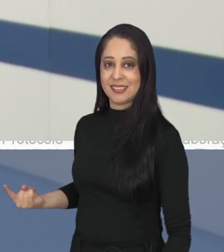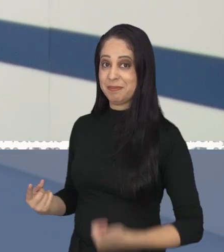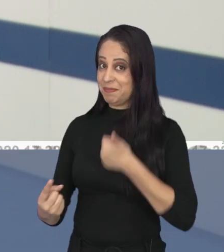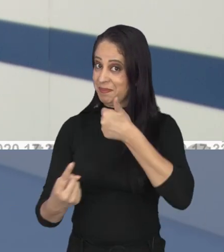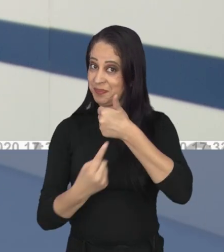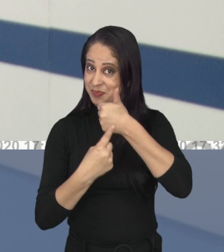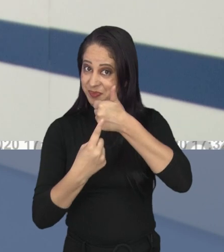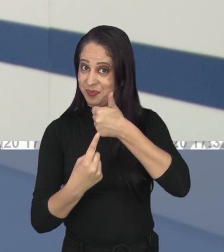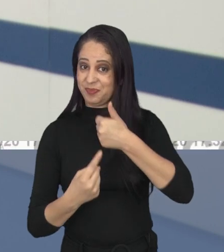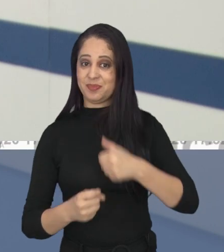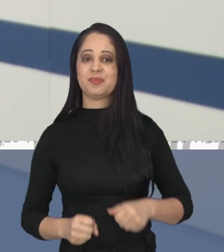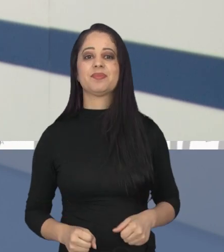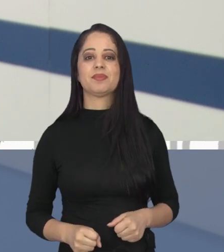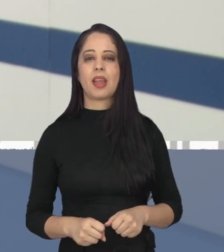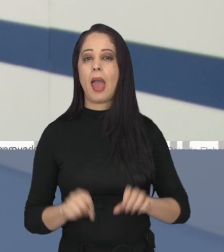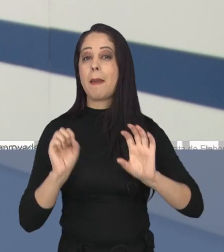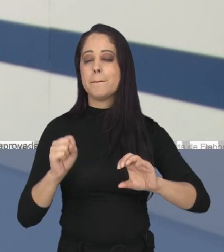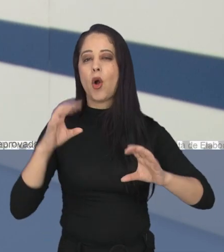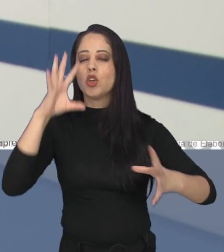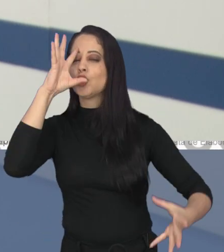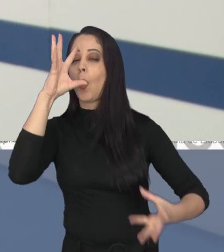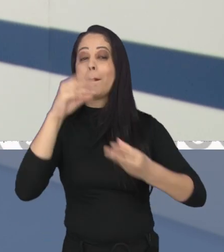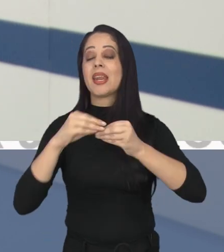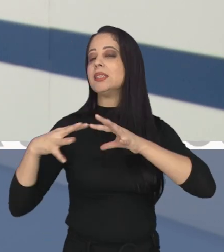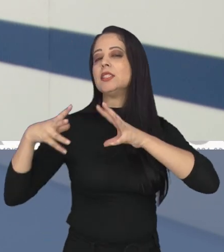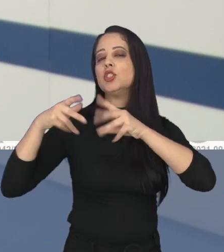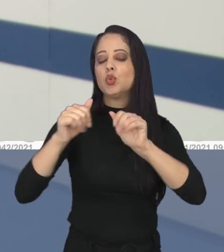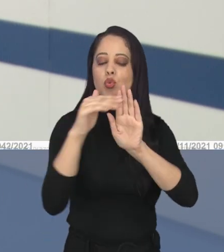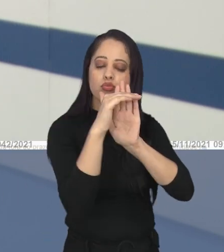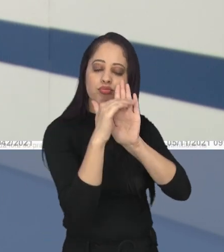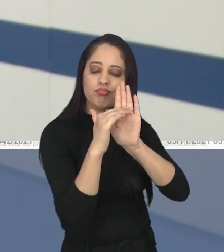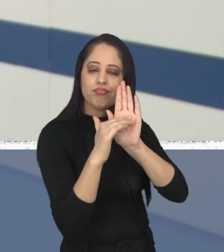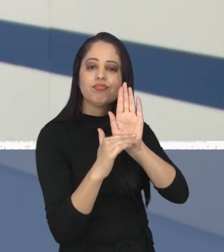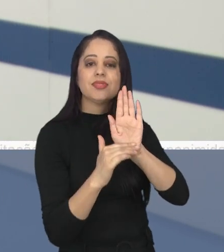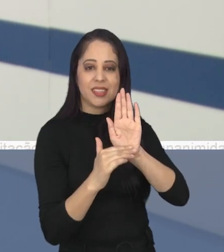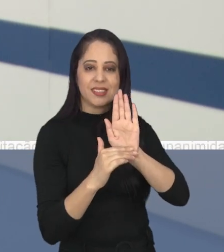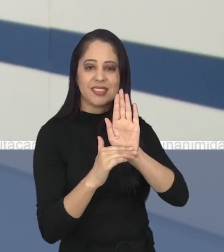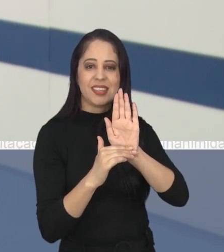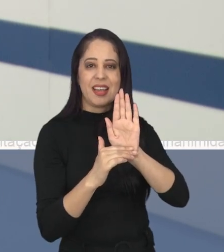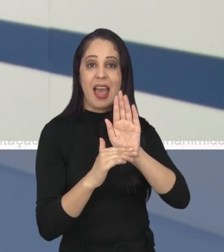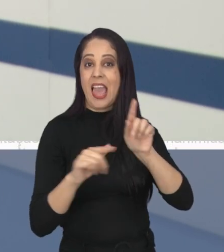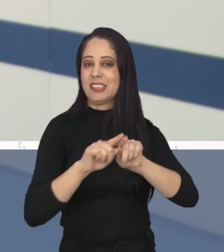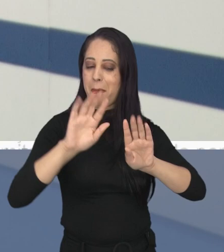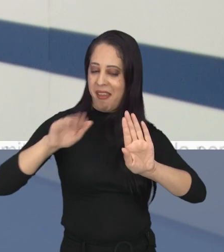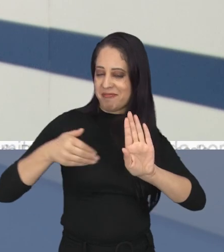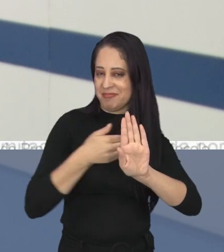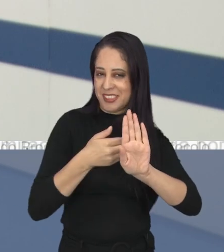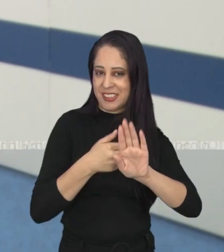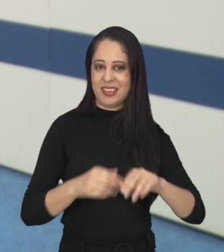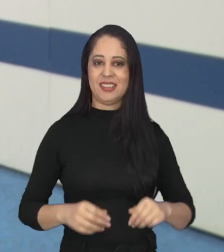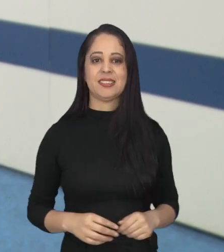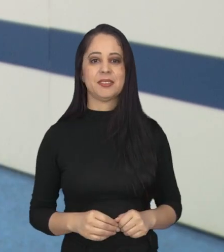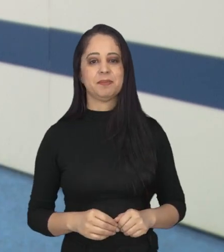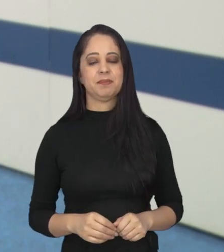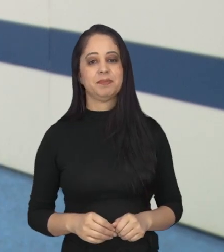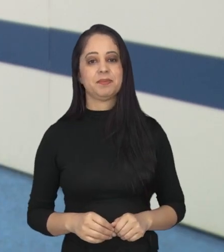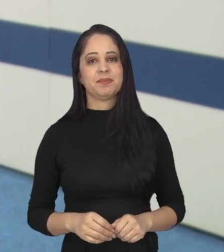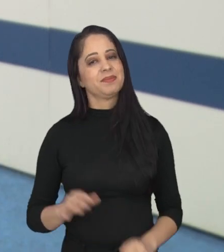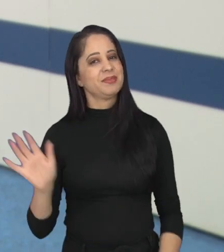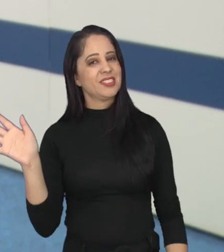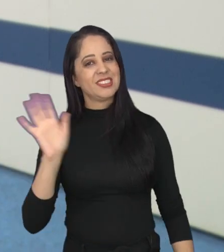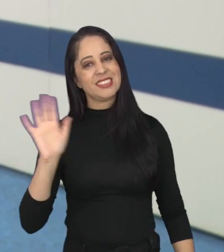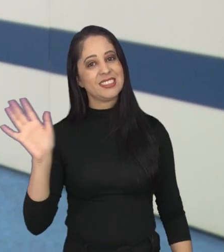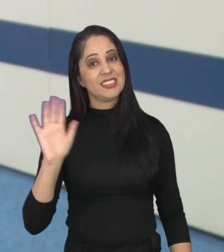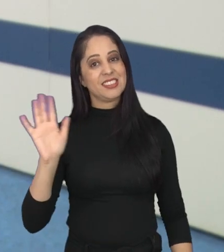tvcâmarasjc e ficar por dentro de toda a nossa programação e bastidores dos programas também. É isso.